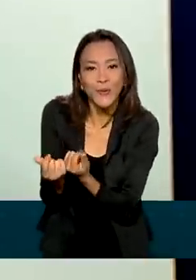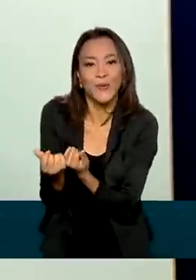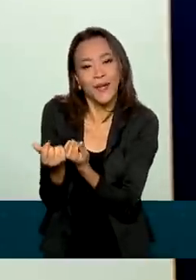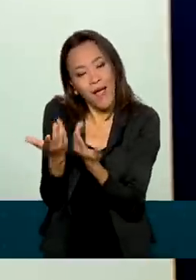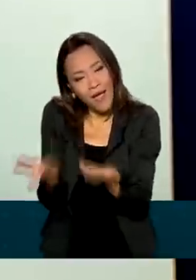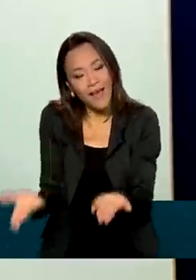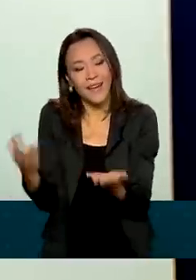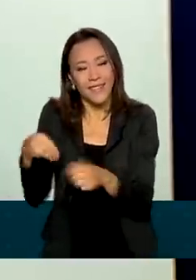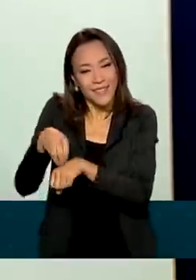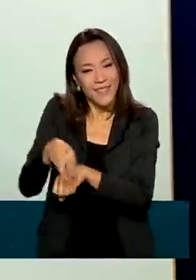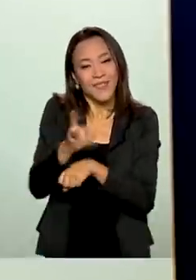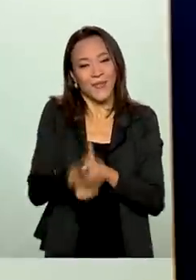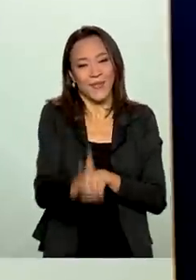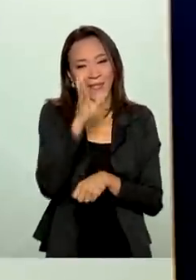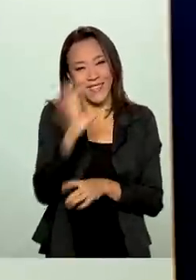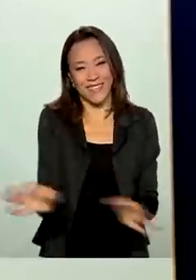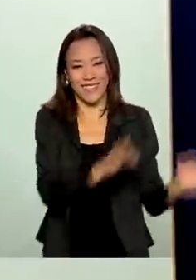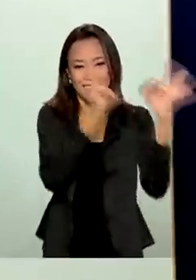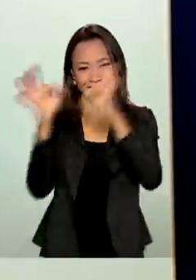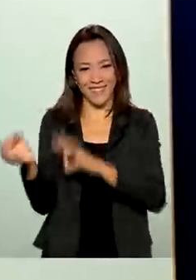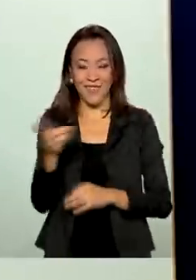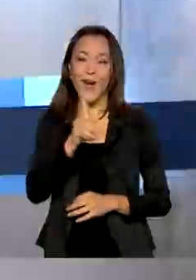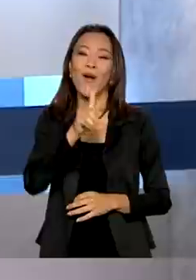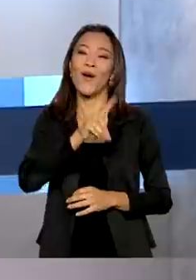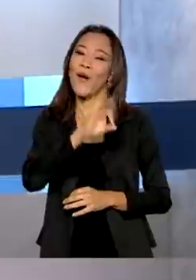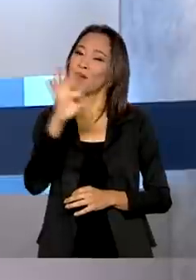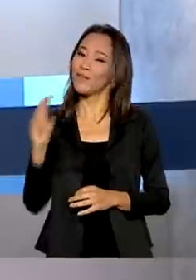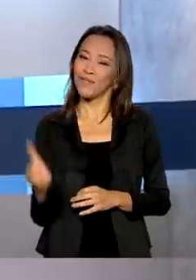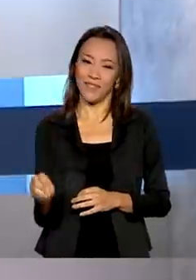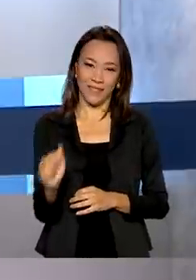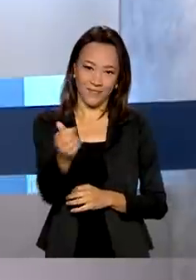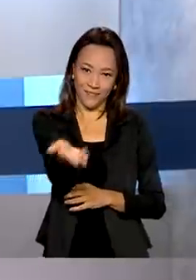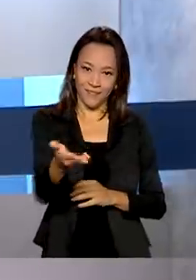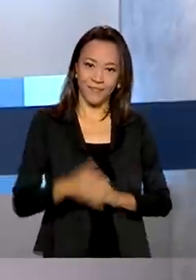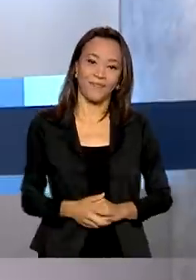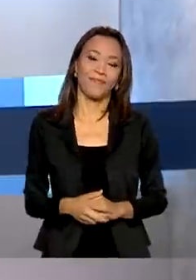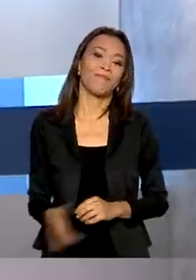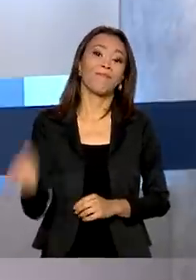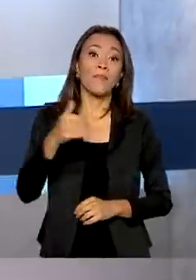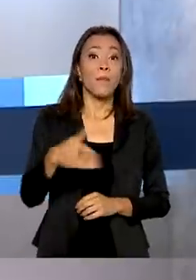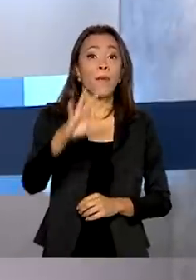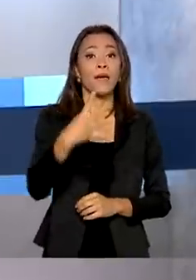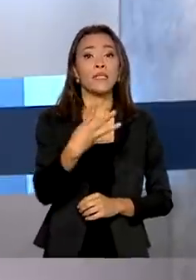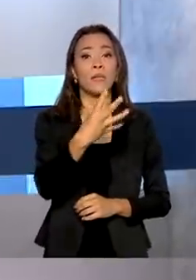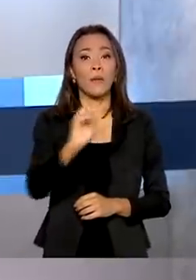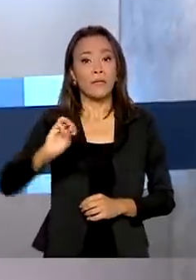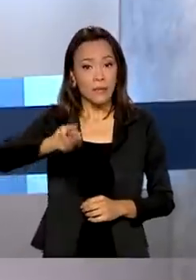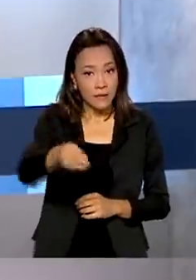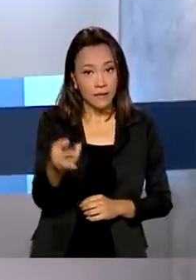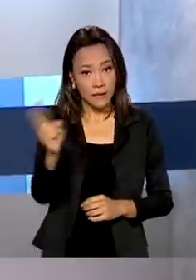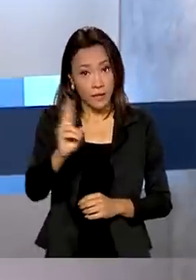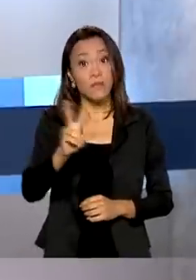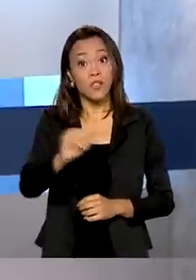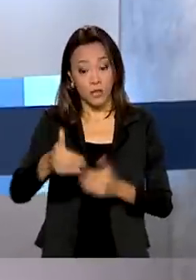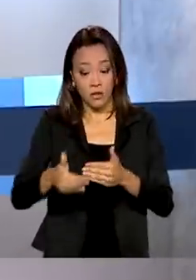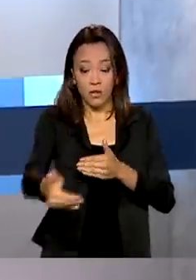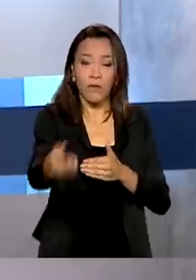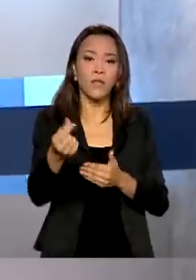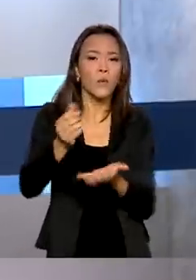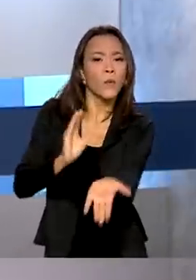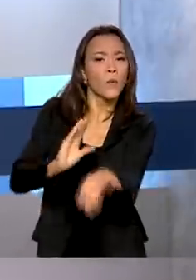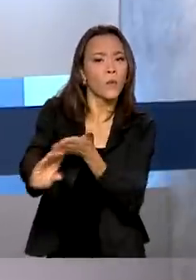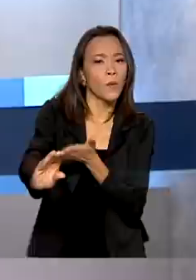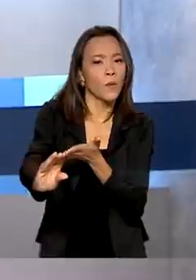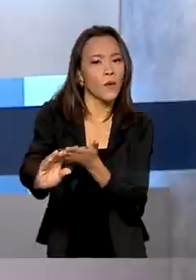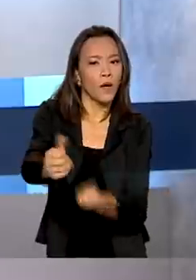que nós tínhamos para hoje, continue conosco e um ótimo dia. Mais de 400 milhões de reais vão ser liberados para socorrer